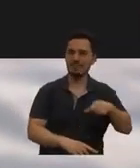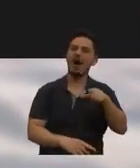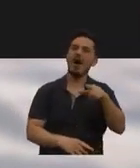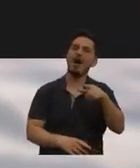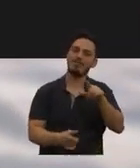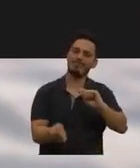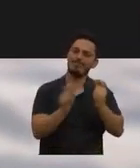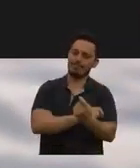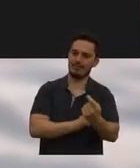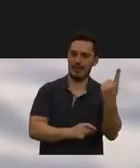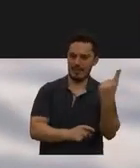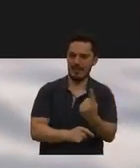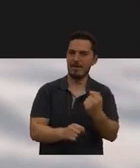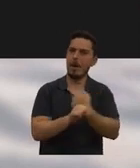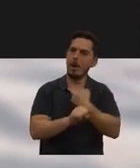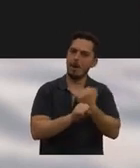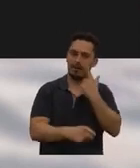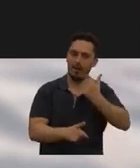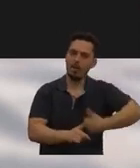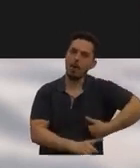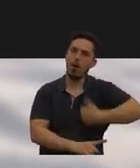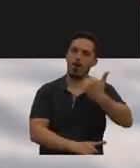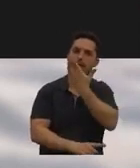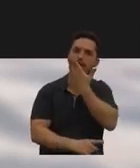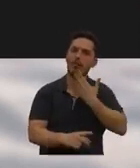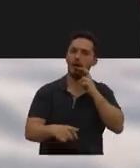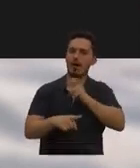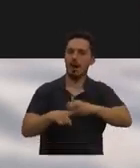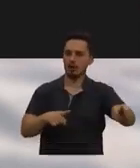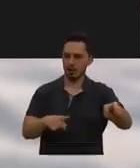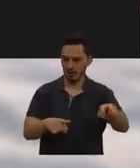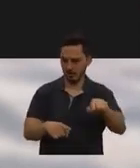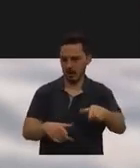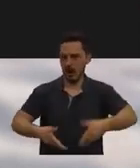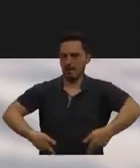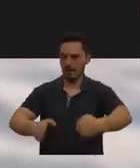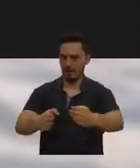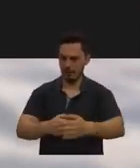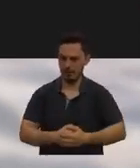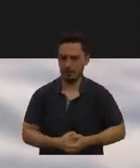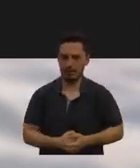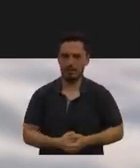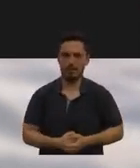carece de modernização, e de forma a melhorar a eficiência energética na avenida.